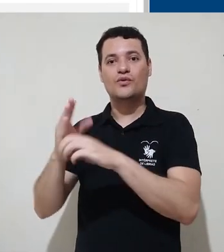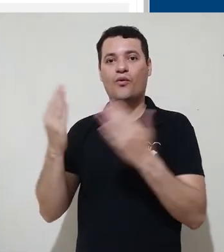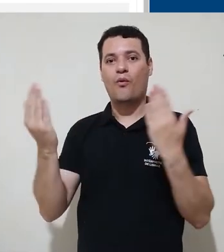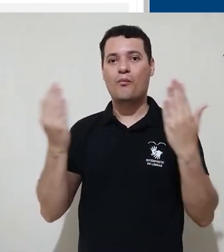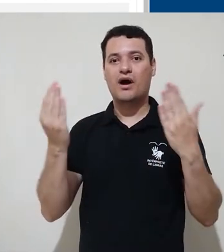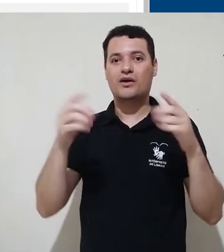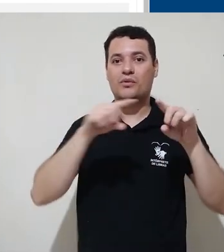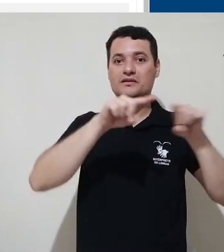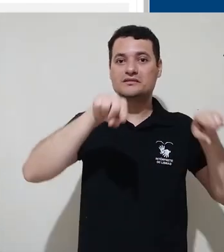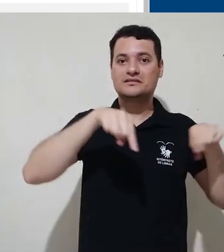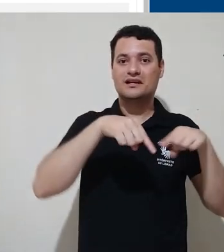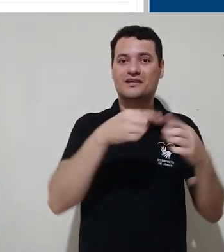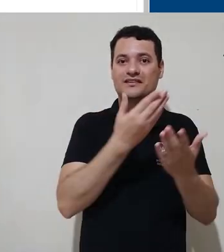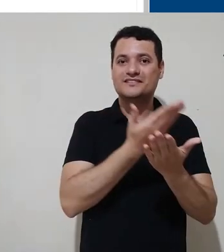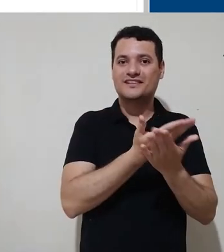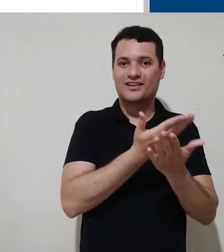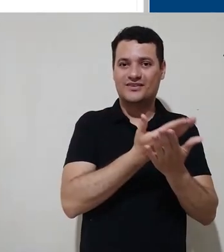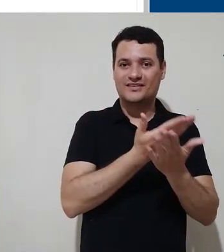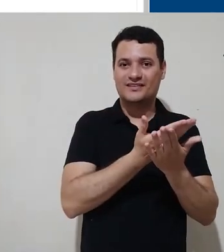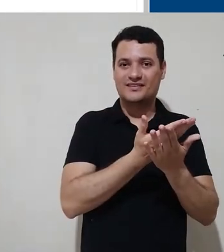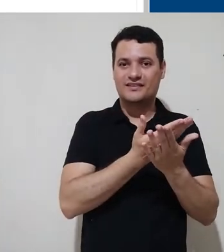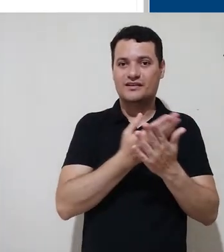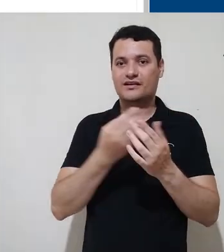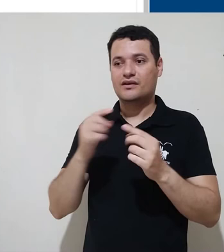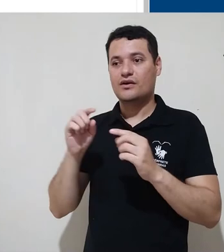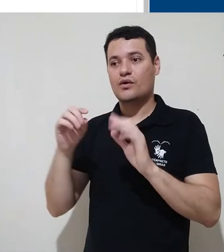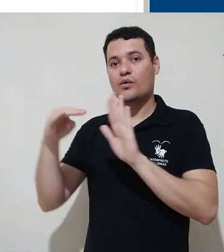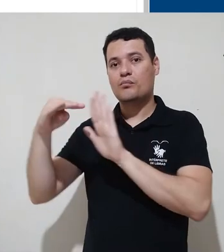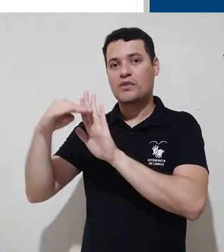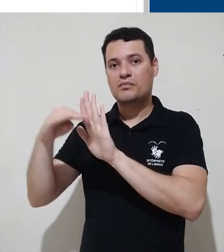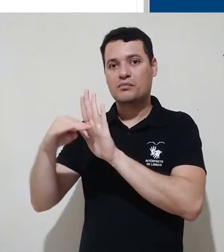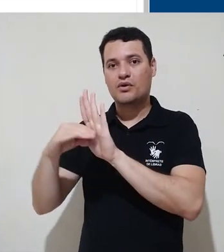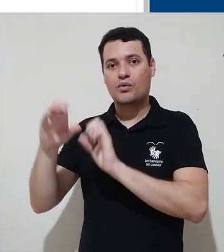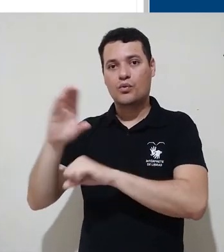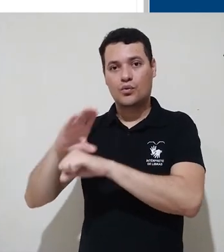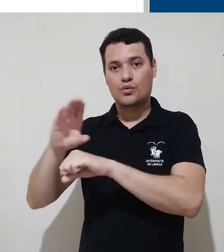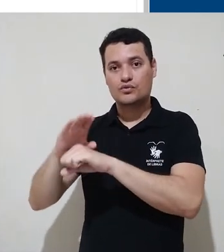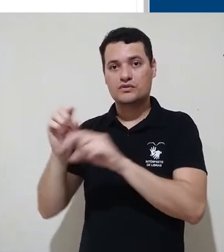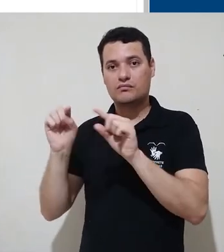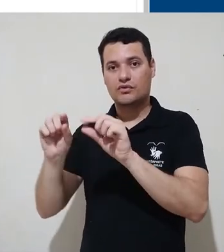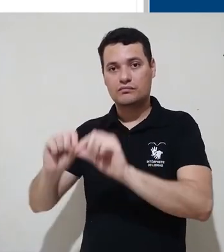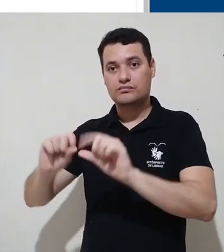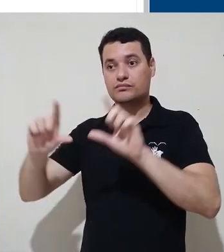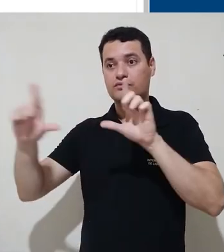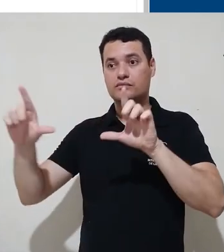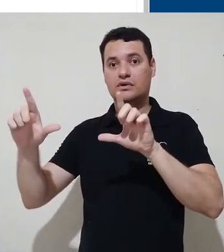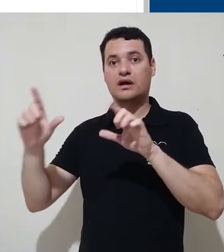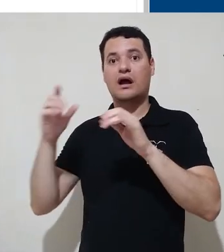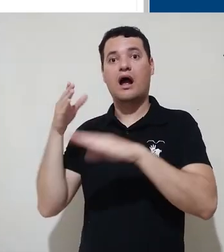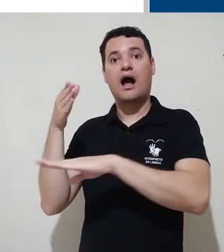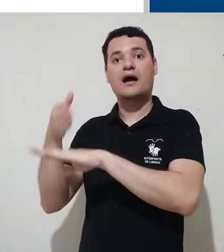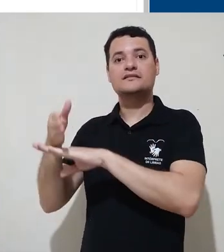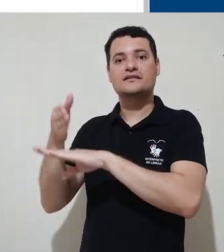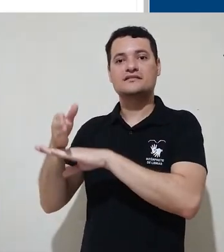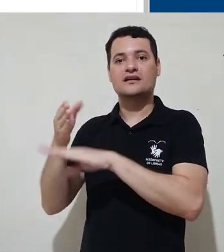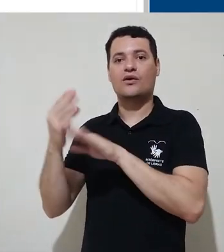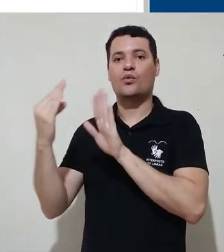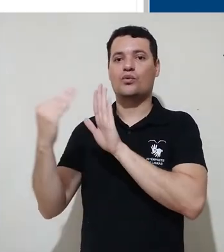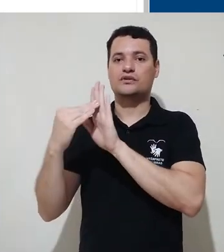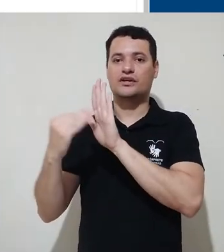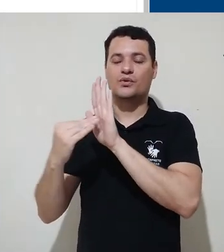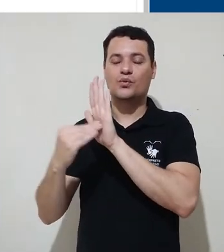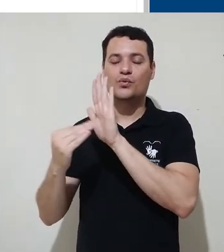sala de aula. Ficando sobre o curso, a gente tem acesso ao conteúdo do curso,